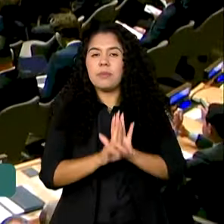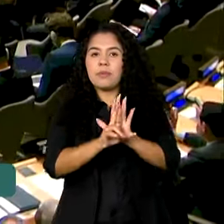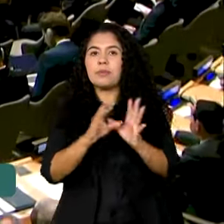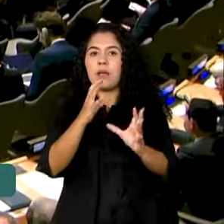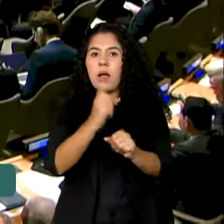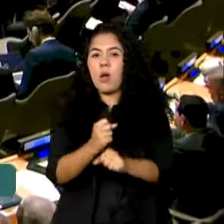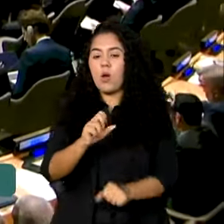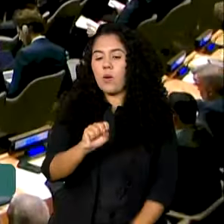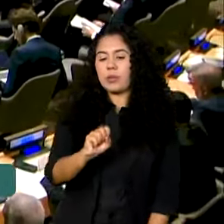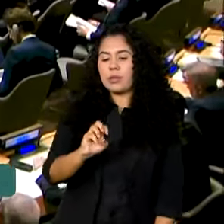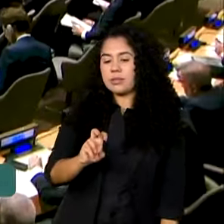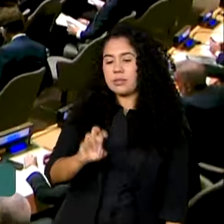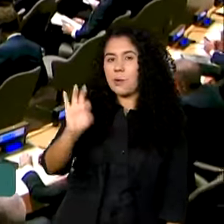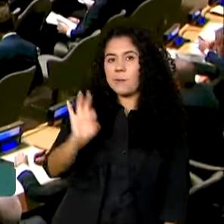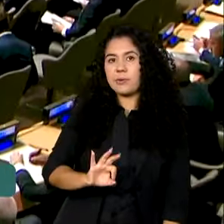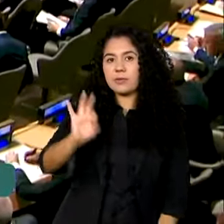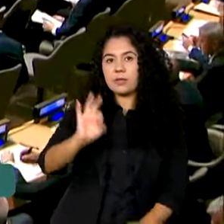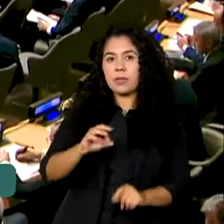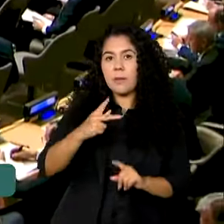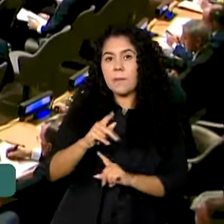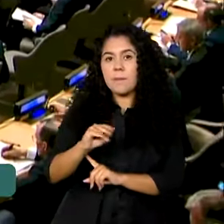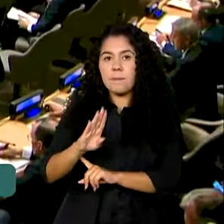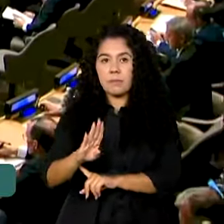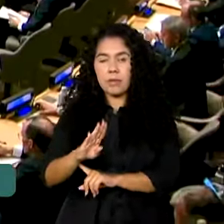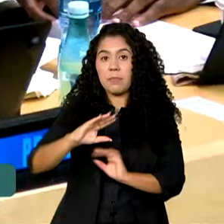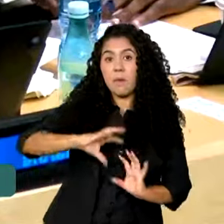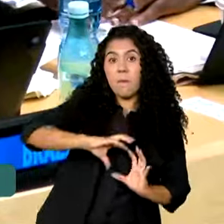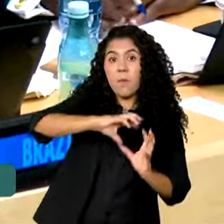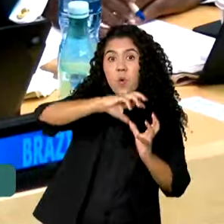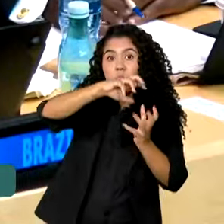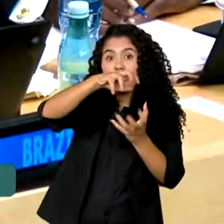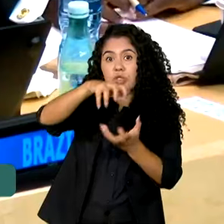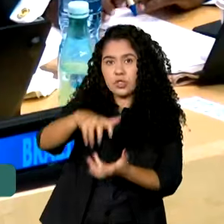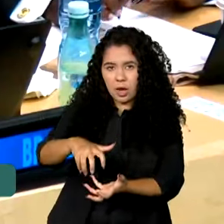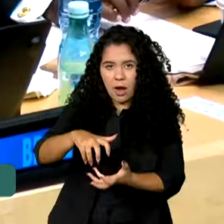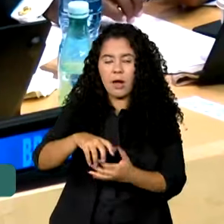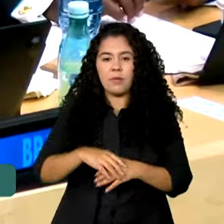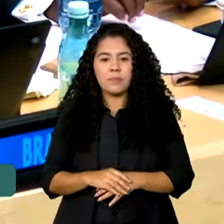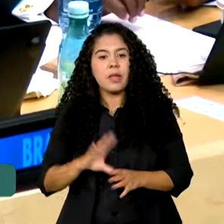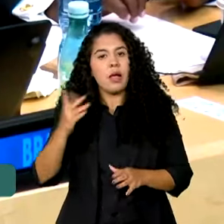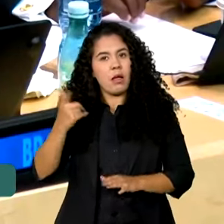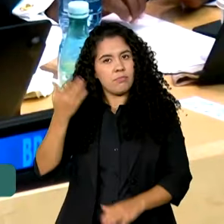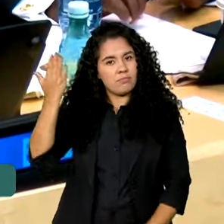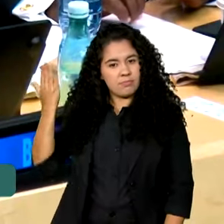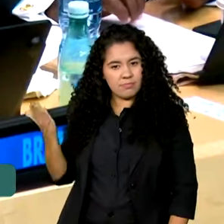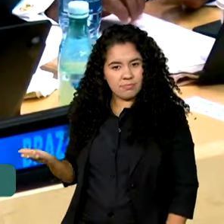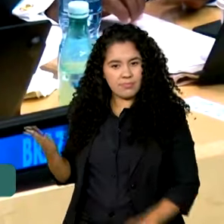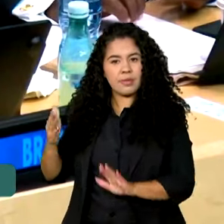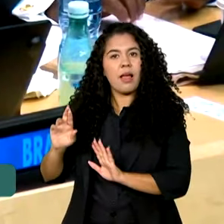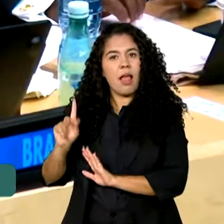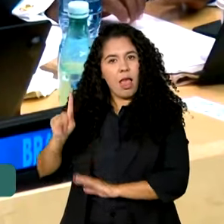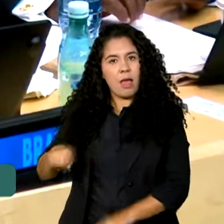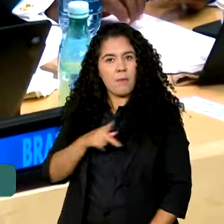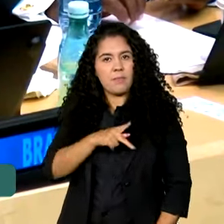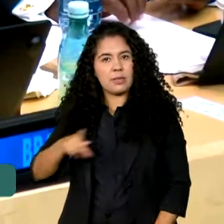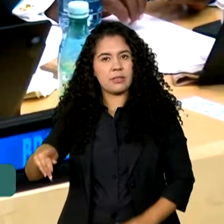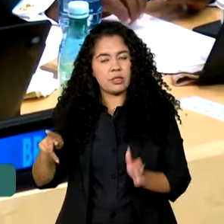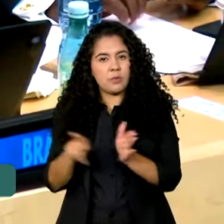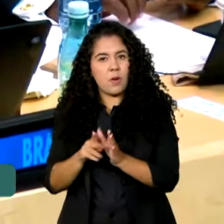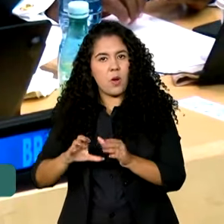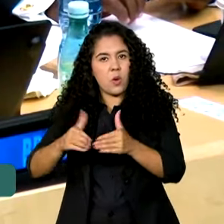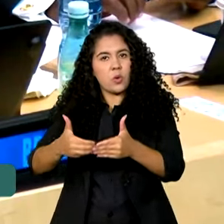e cerca de dois terços da população do planeta. Como presidente do grupo, o Brasil fez um chamado à